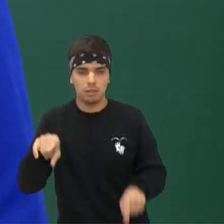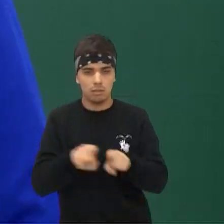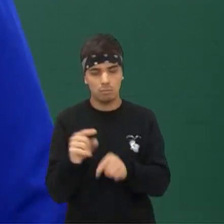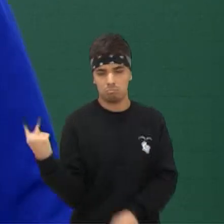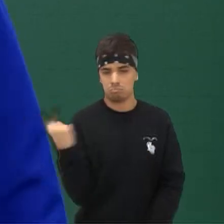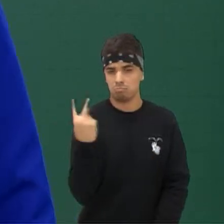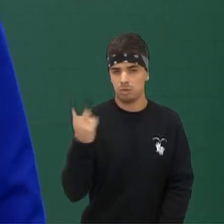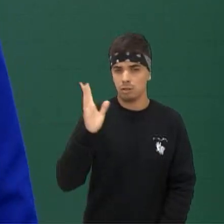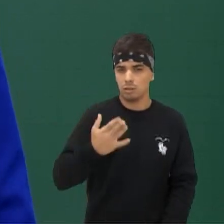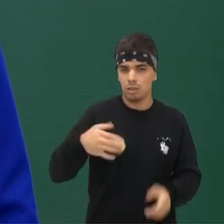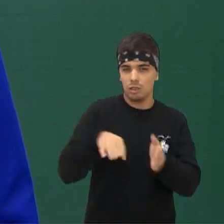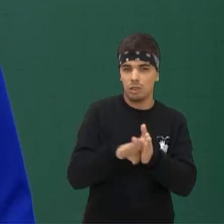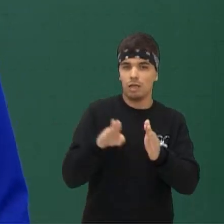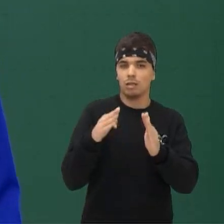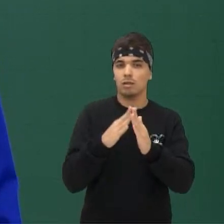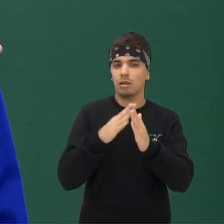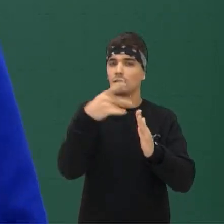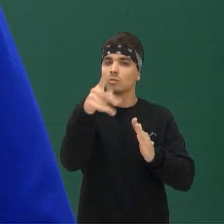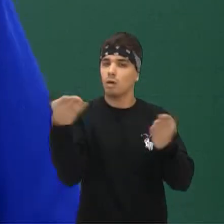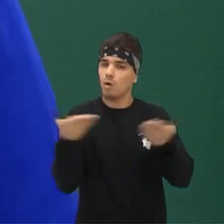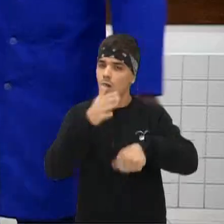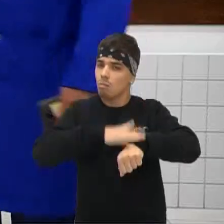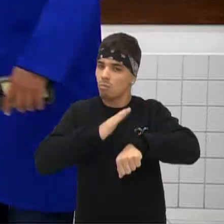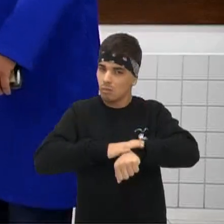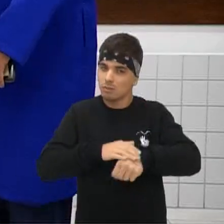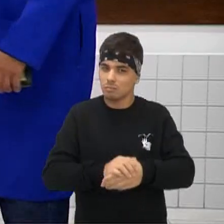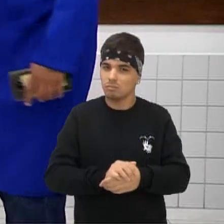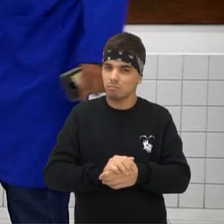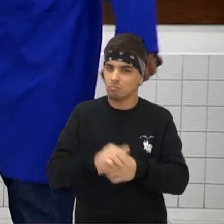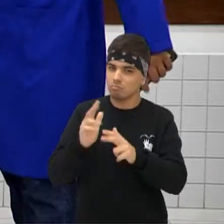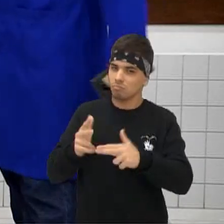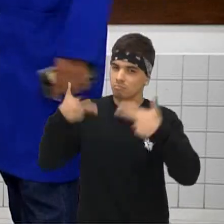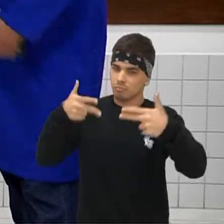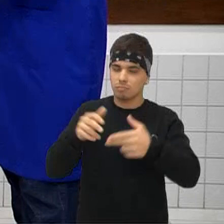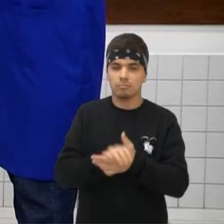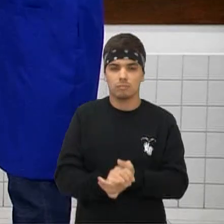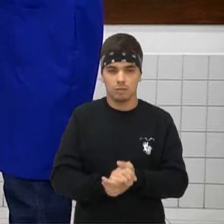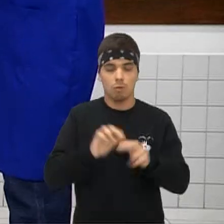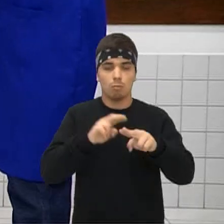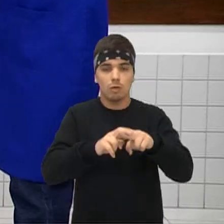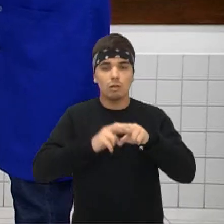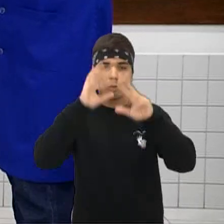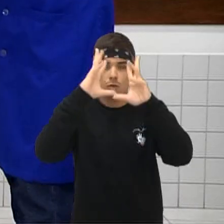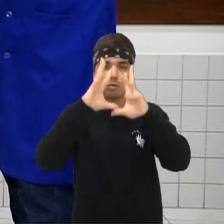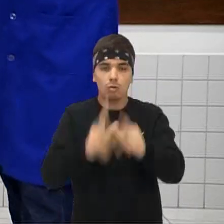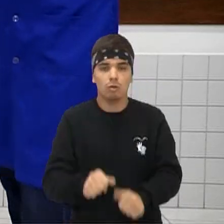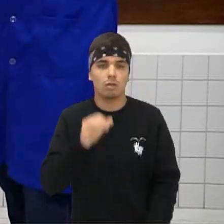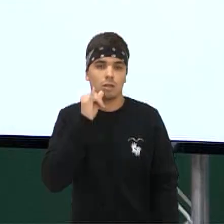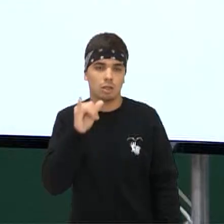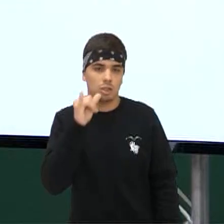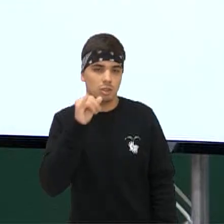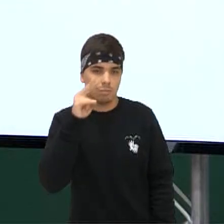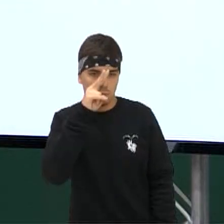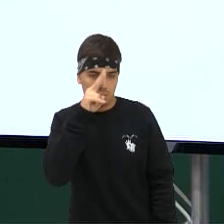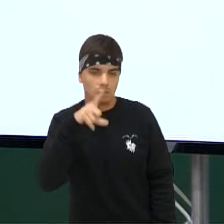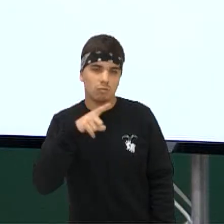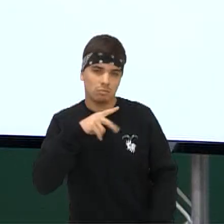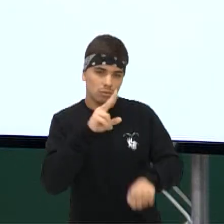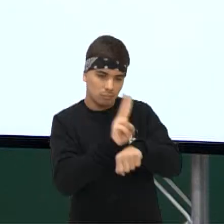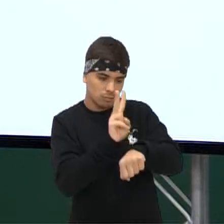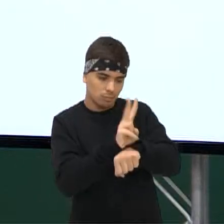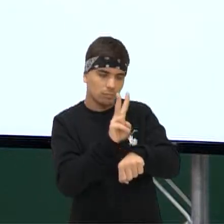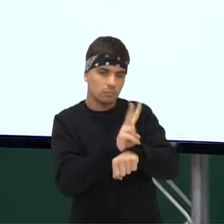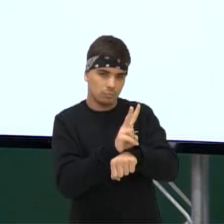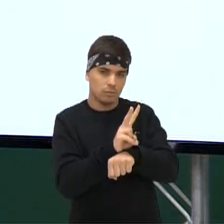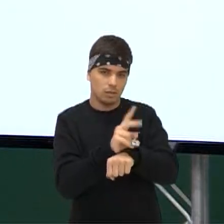professor Gustavo Cheguemos à casa de vocês nesse momento Exatamente Toda energia potencial Ela é de alguma forma conservativa Então, ela